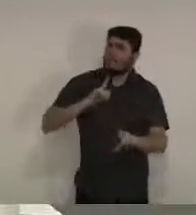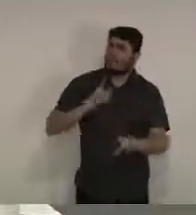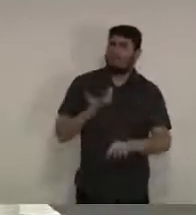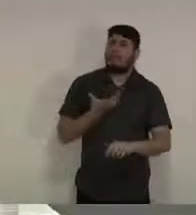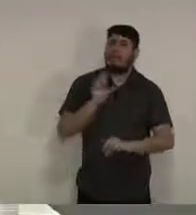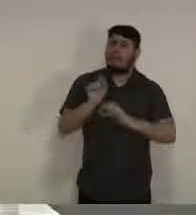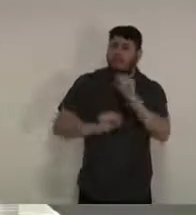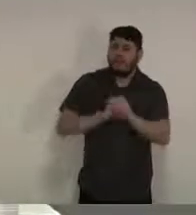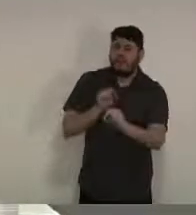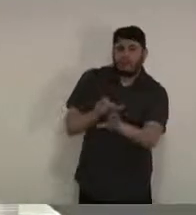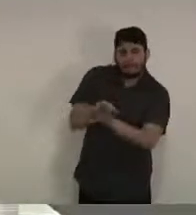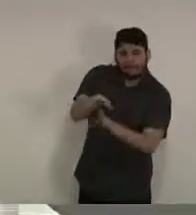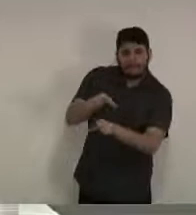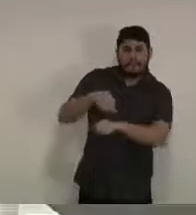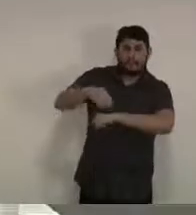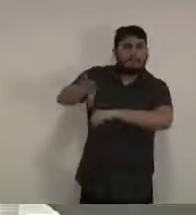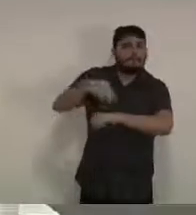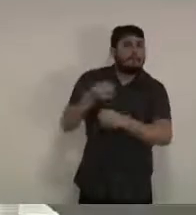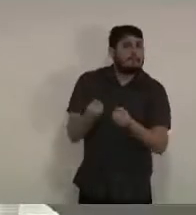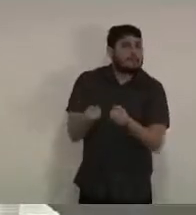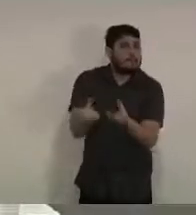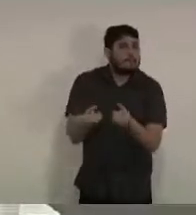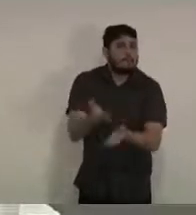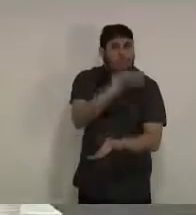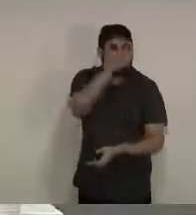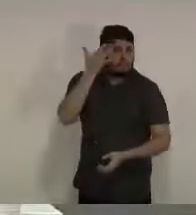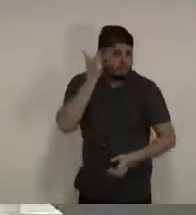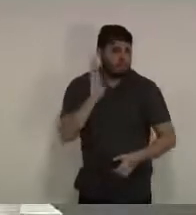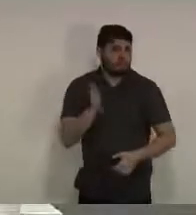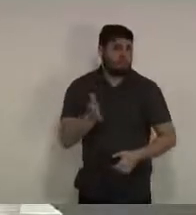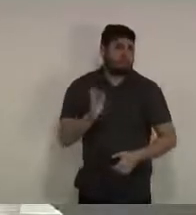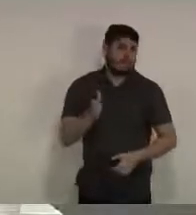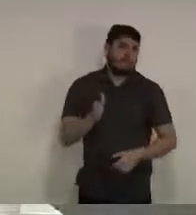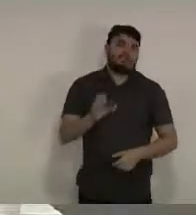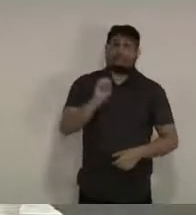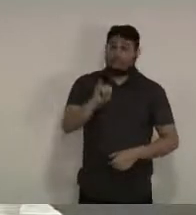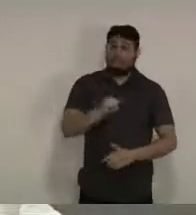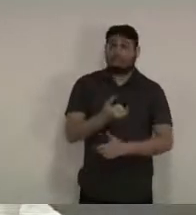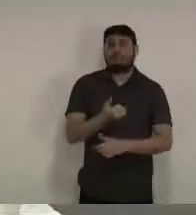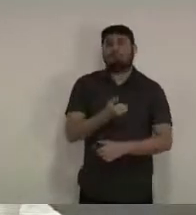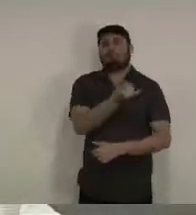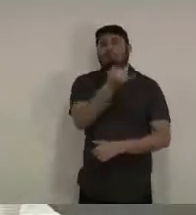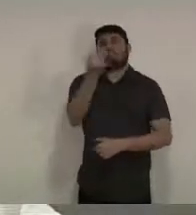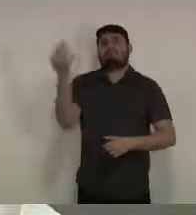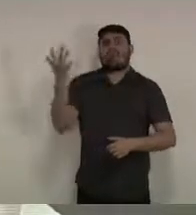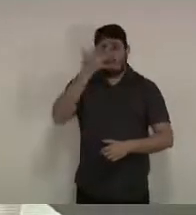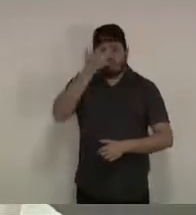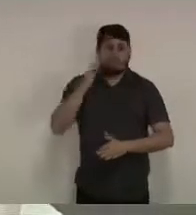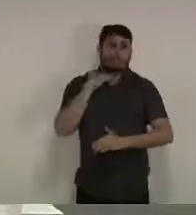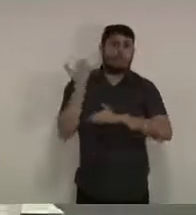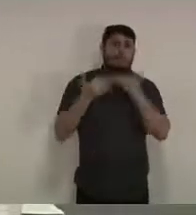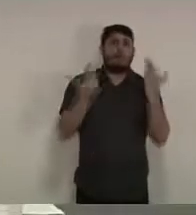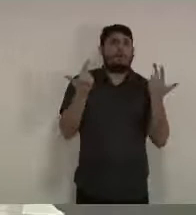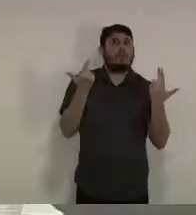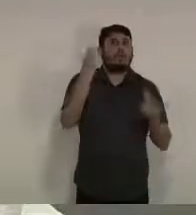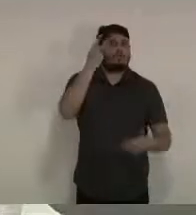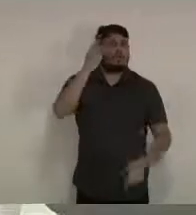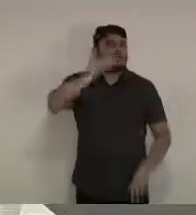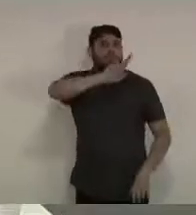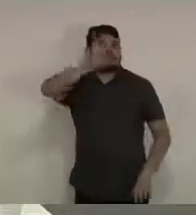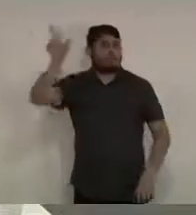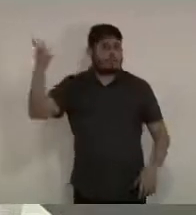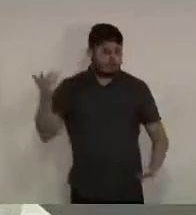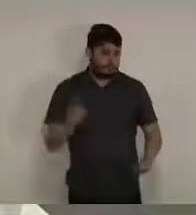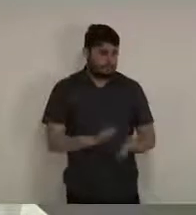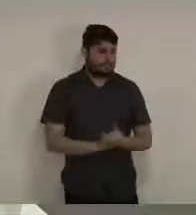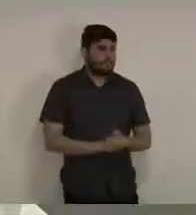equipes que eventualmente lidarão com a perda de vidas Prefeito, o portal UOL pergunta também sobre o estado